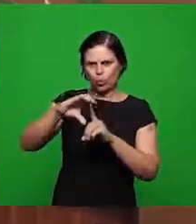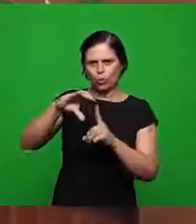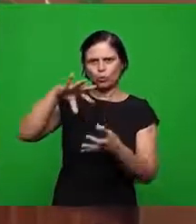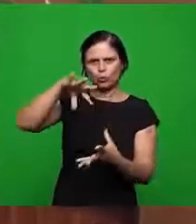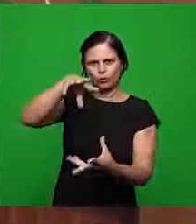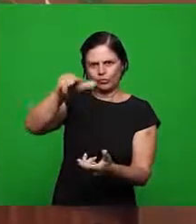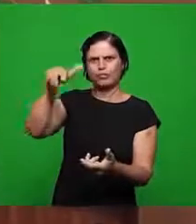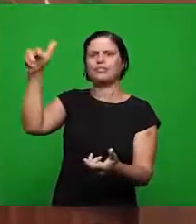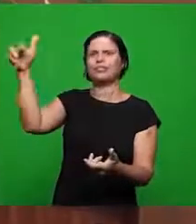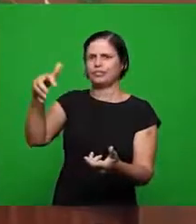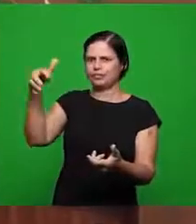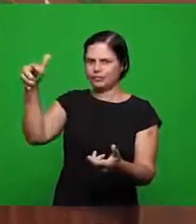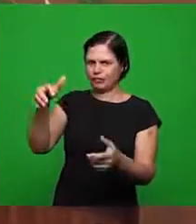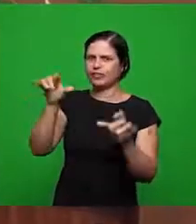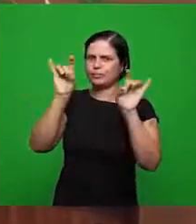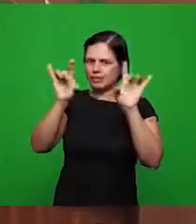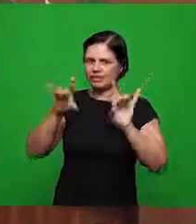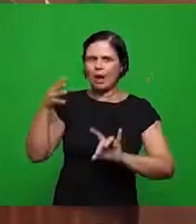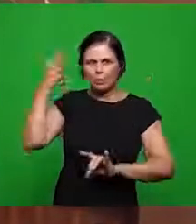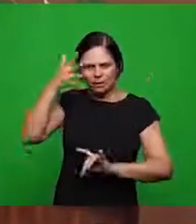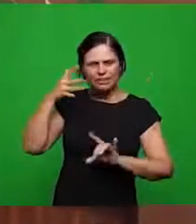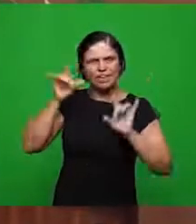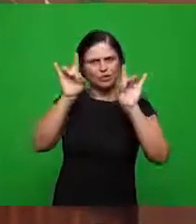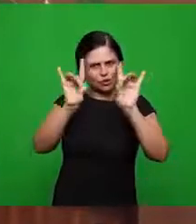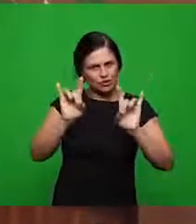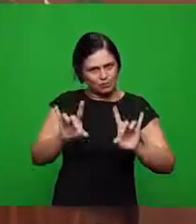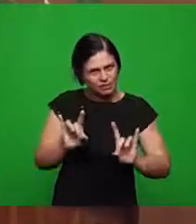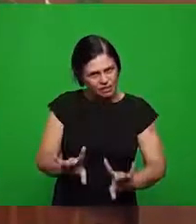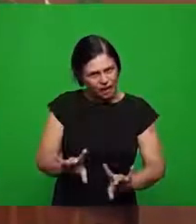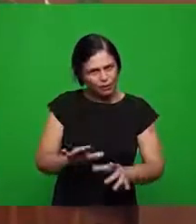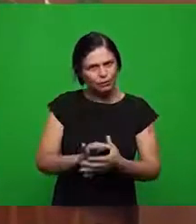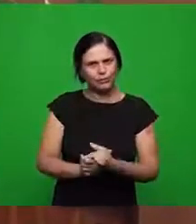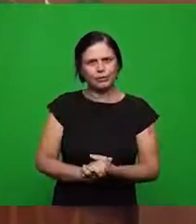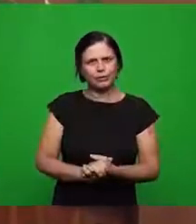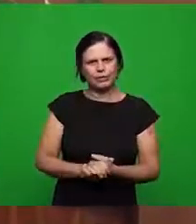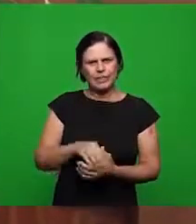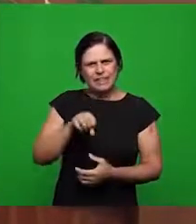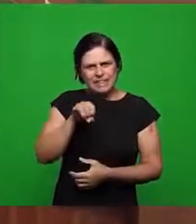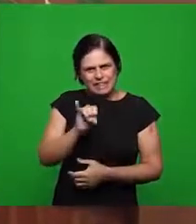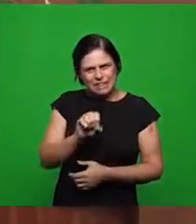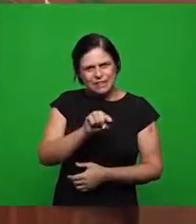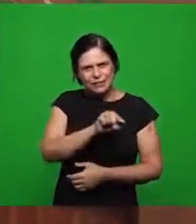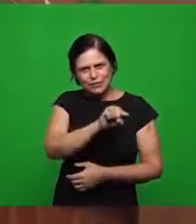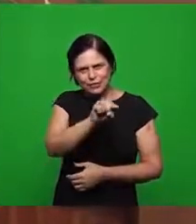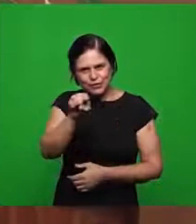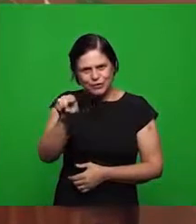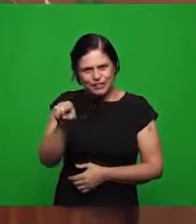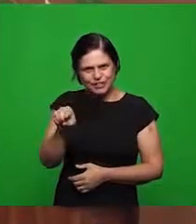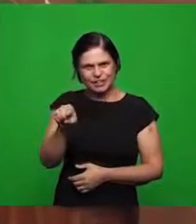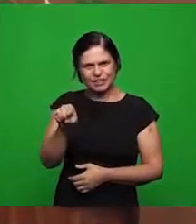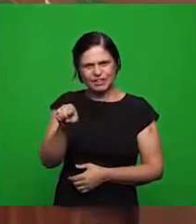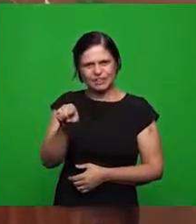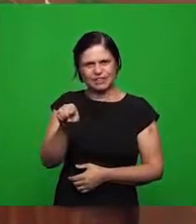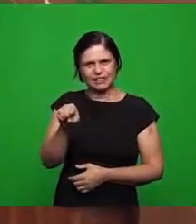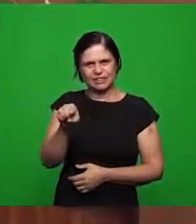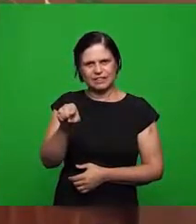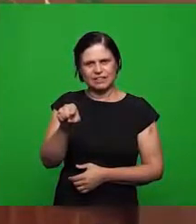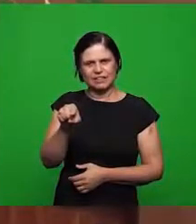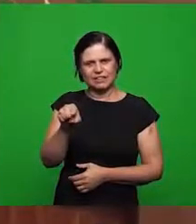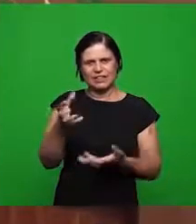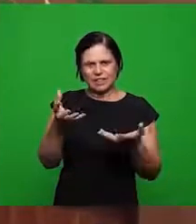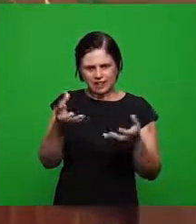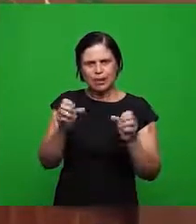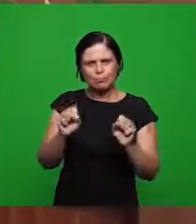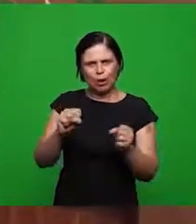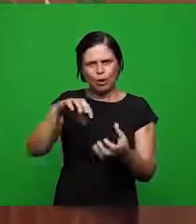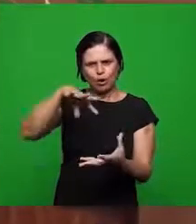mensagem especial e aqueles que quiserem poderão ligar o